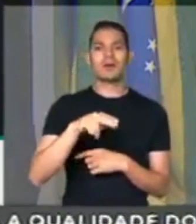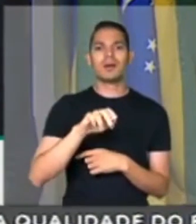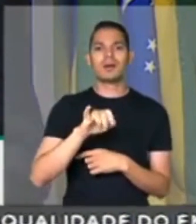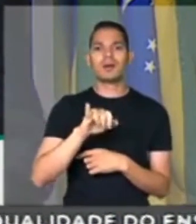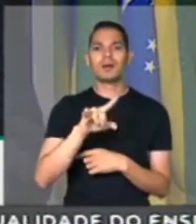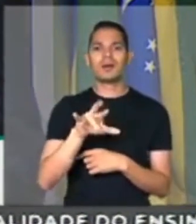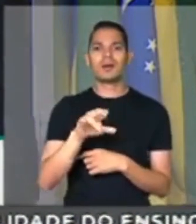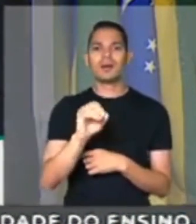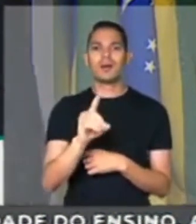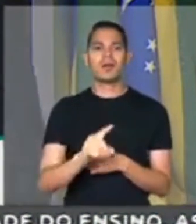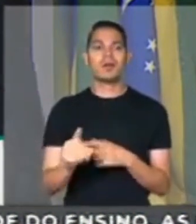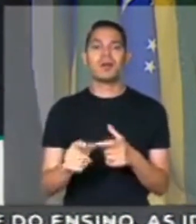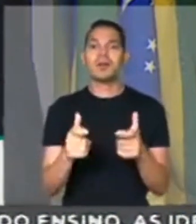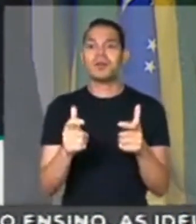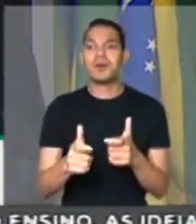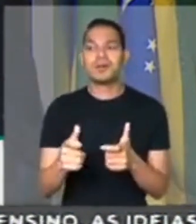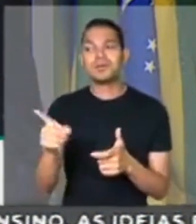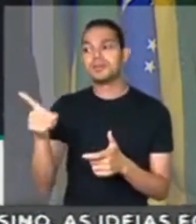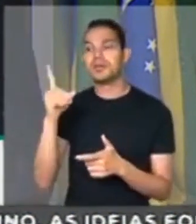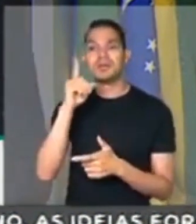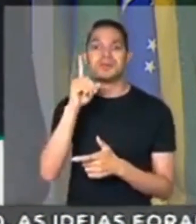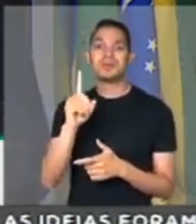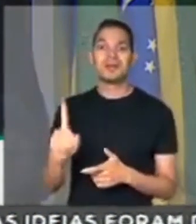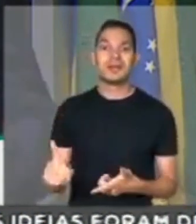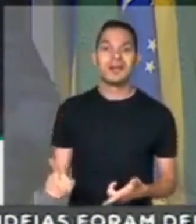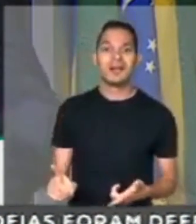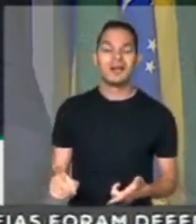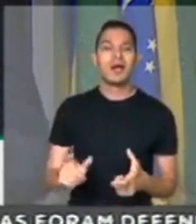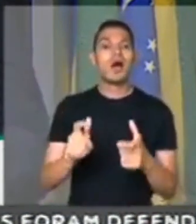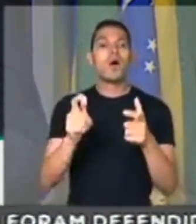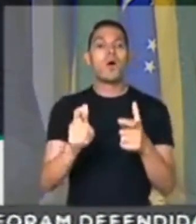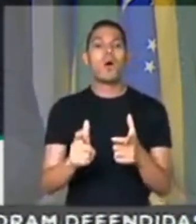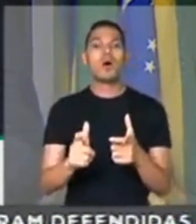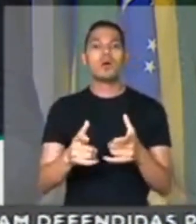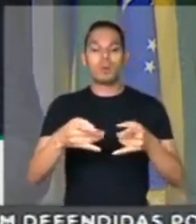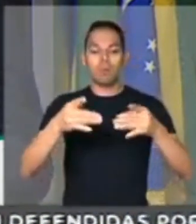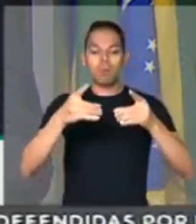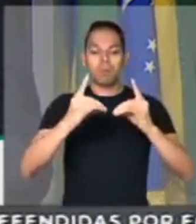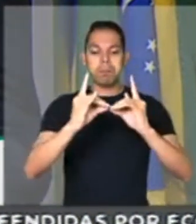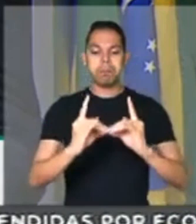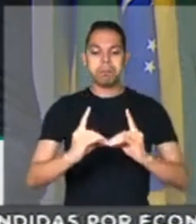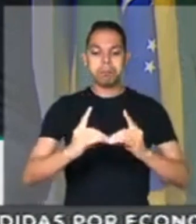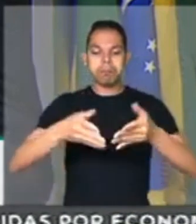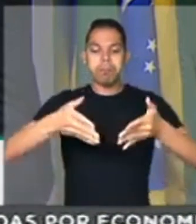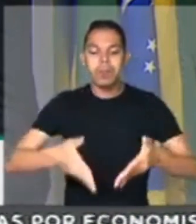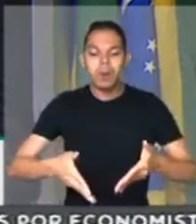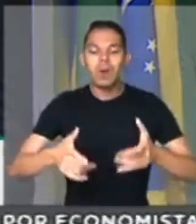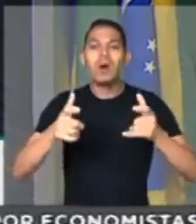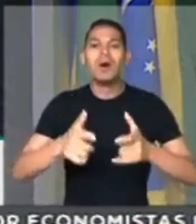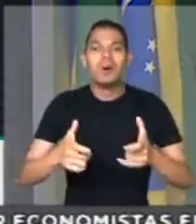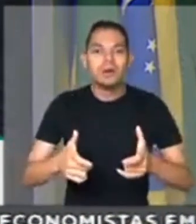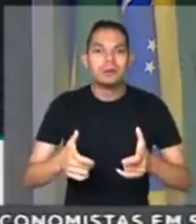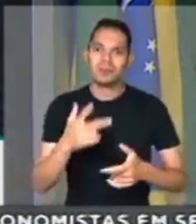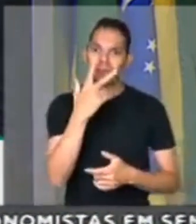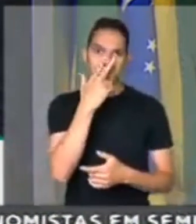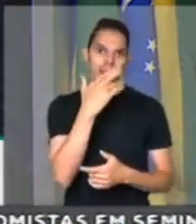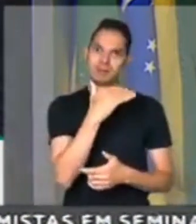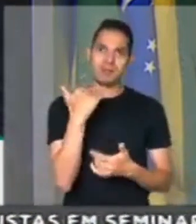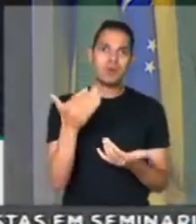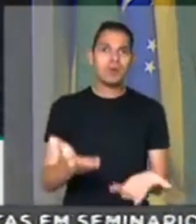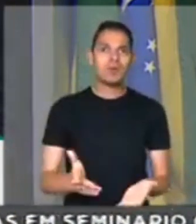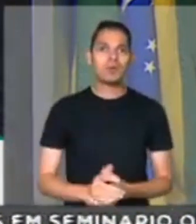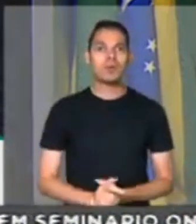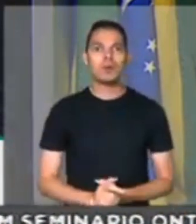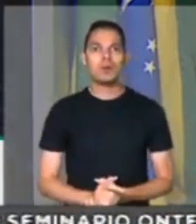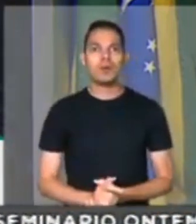eu acho que a pergunta não é mais aonde está o Queiroz, e sim aonde está enterrado o Queiroz. A gente deveria perguntar isso a ele,